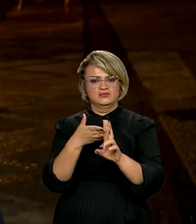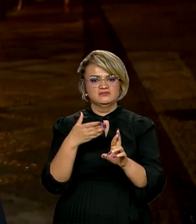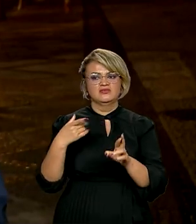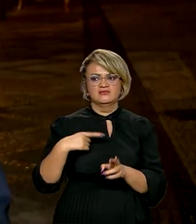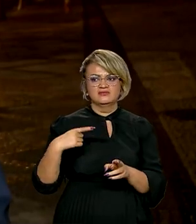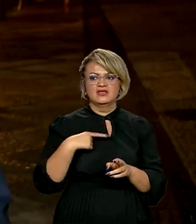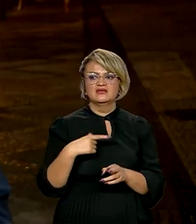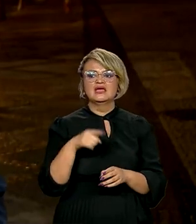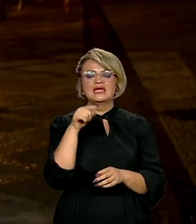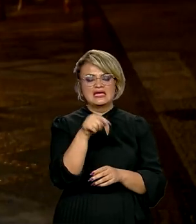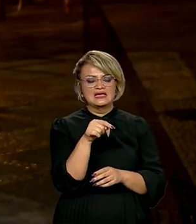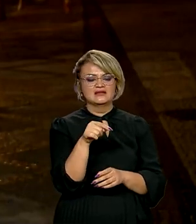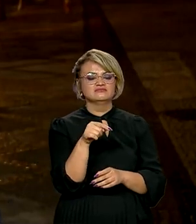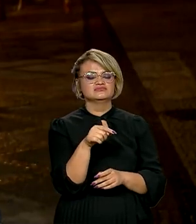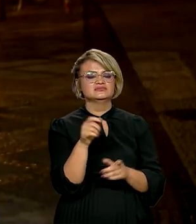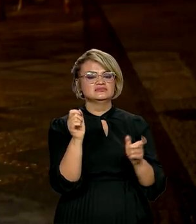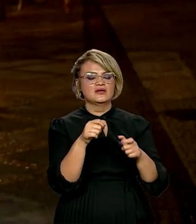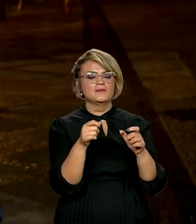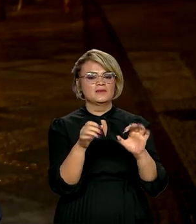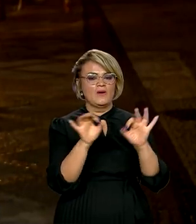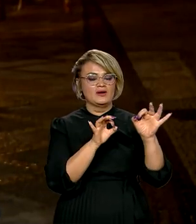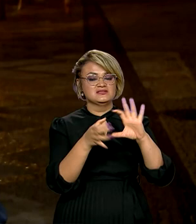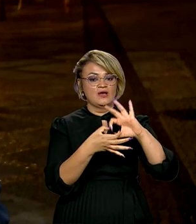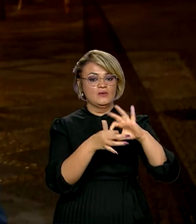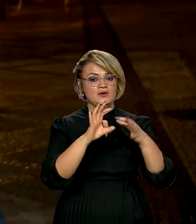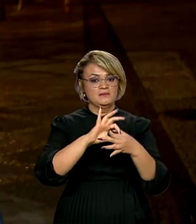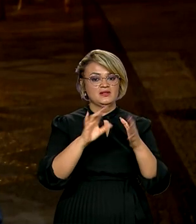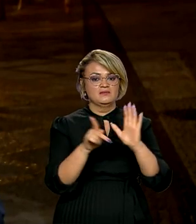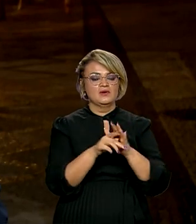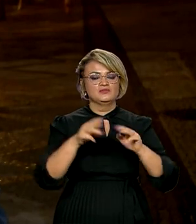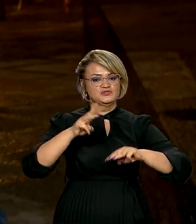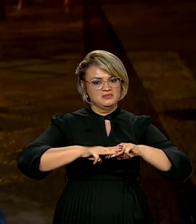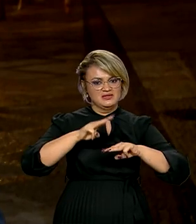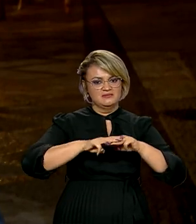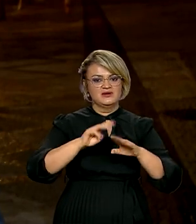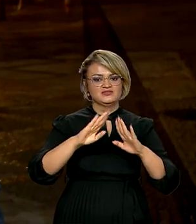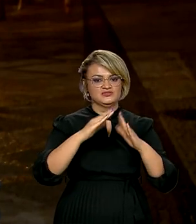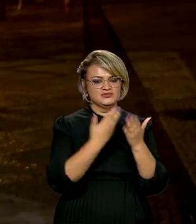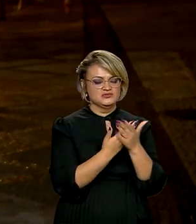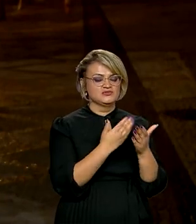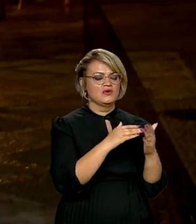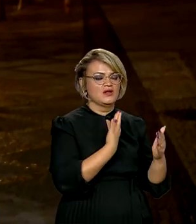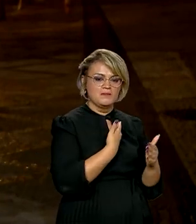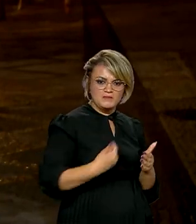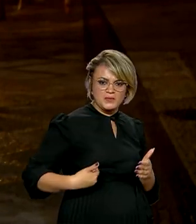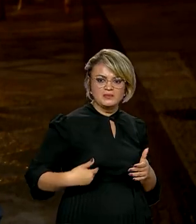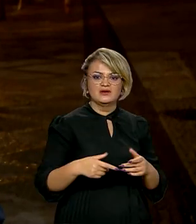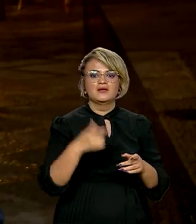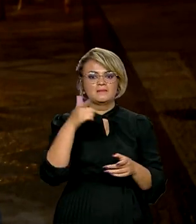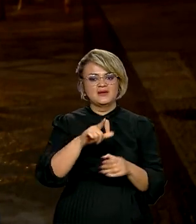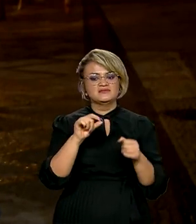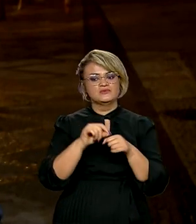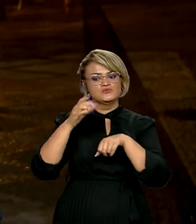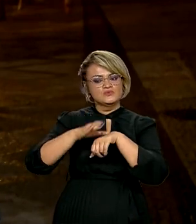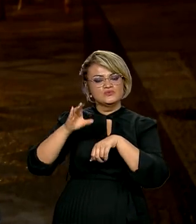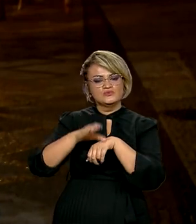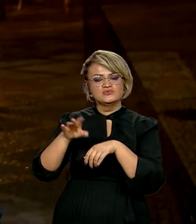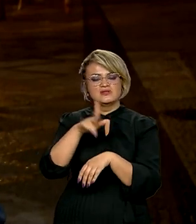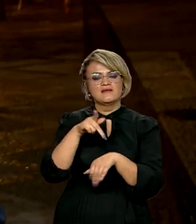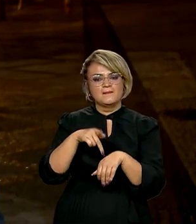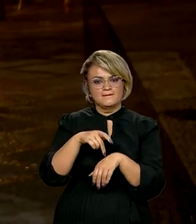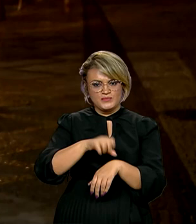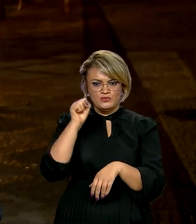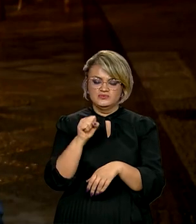organizador, por exemplo, da Olimpíada Brasileira de Matemática das Escolas Públicas e realiza também cursos de pós